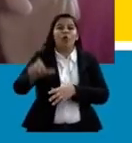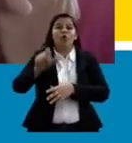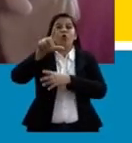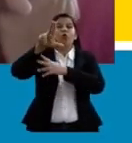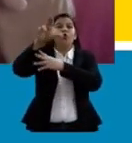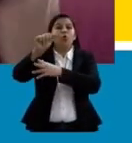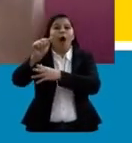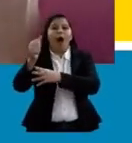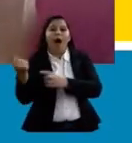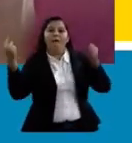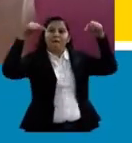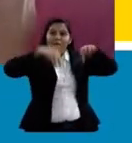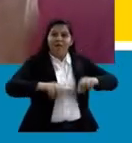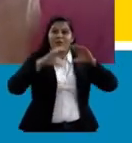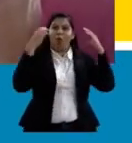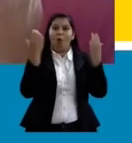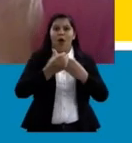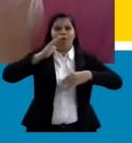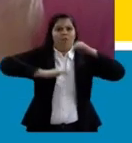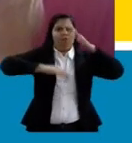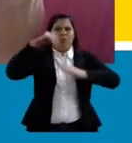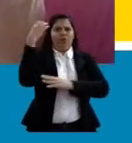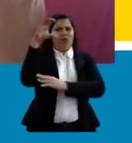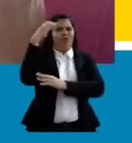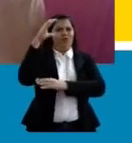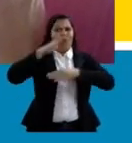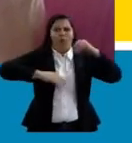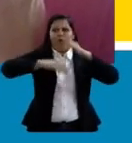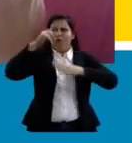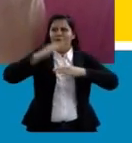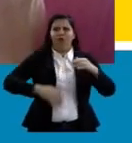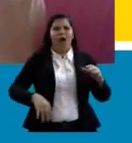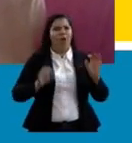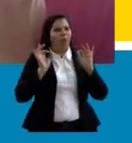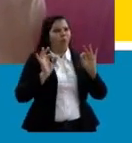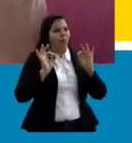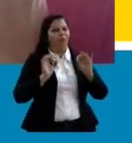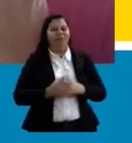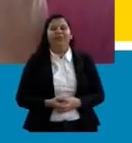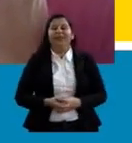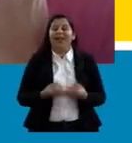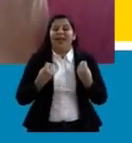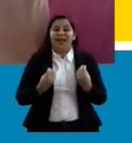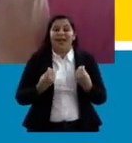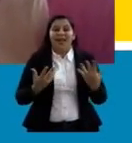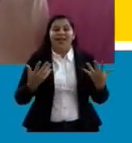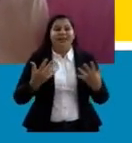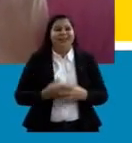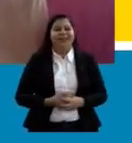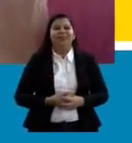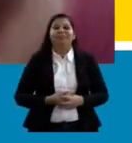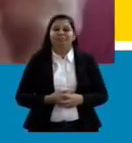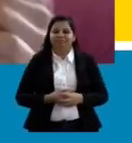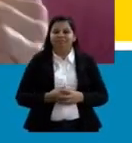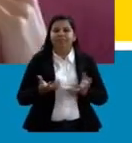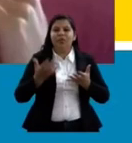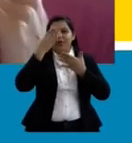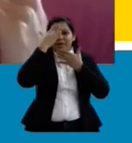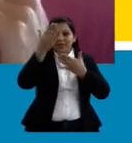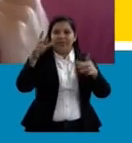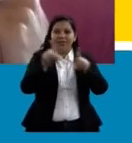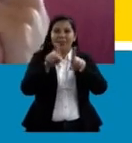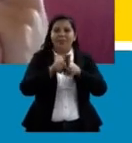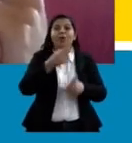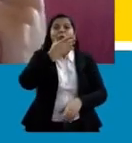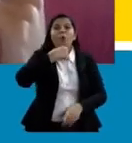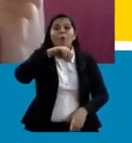cientista, como um profissional renomado. Imagina! Olha, tem tudo para acontecer. Eu queria agradecer também ao Bruno, né? O